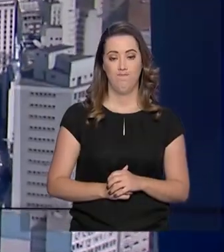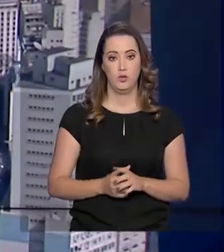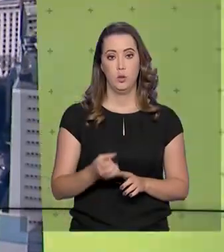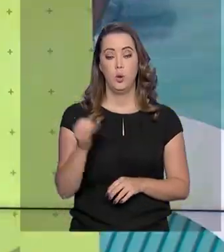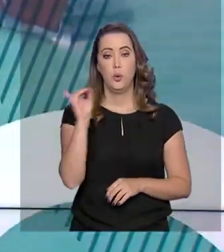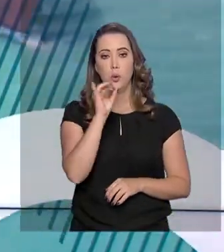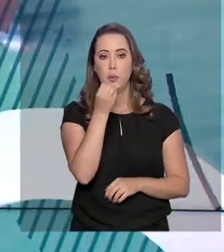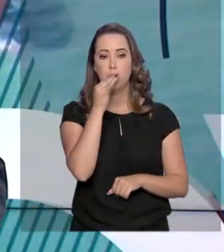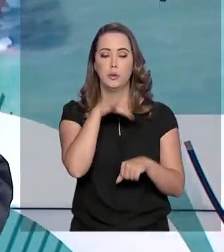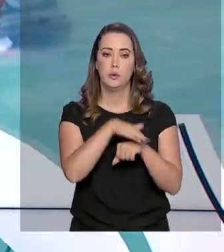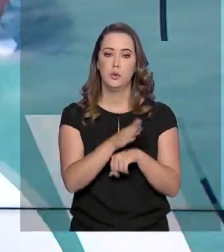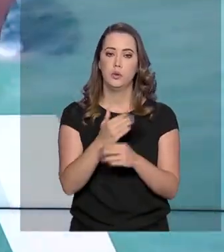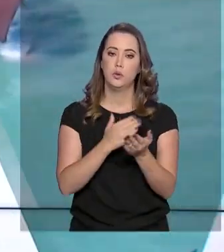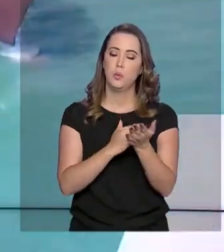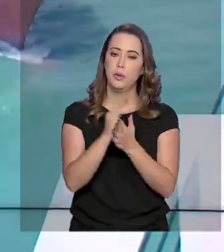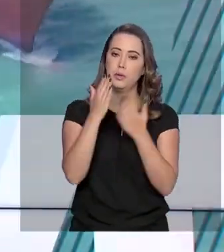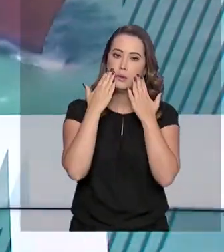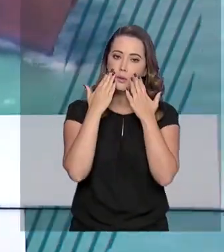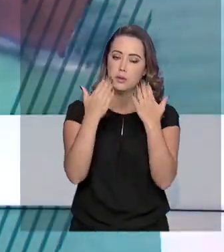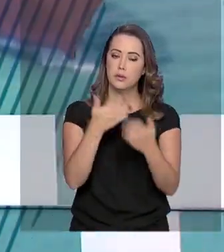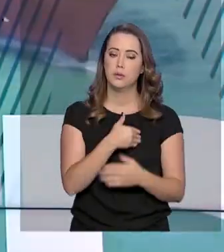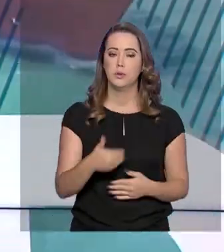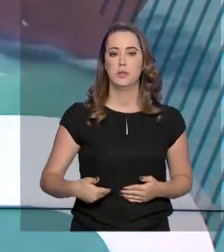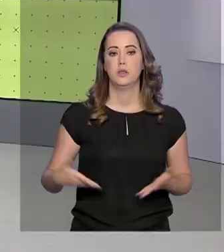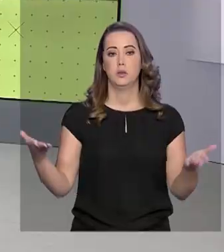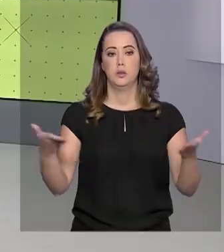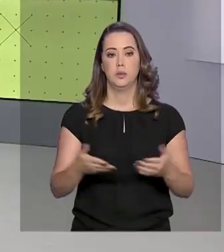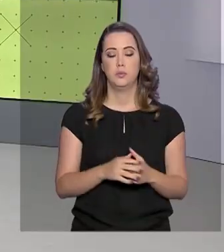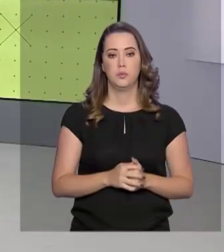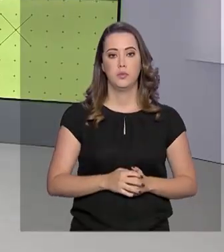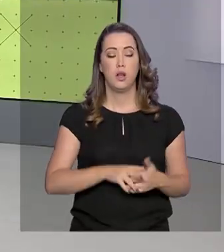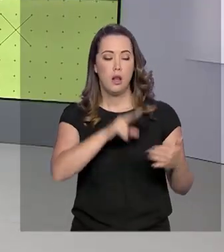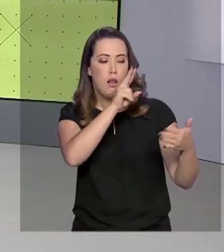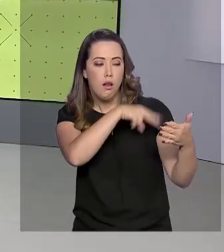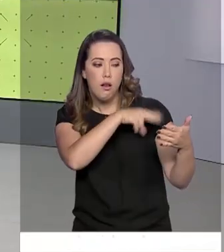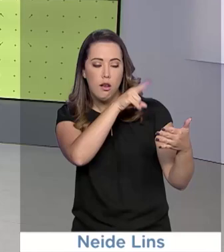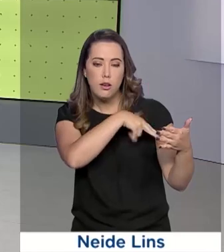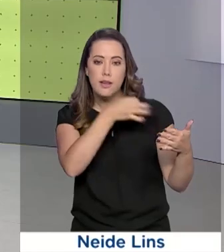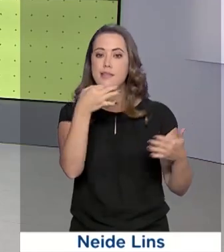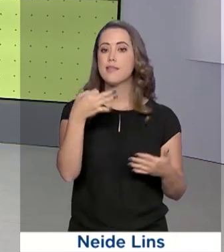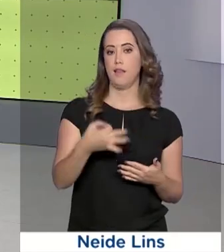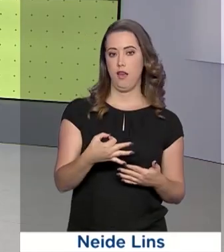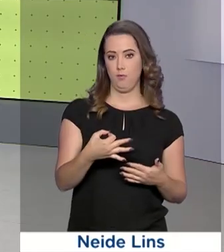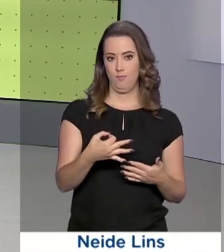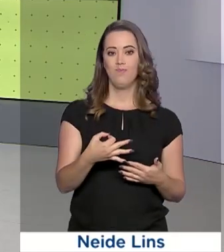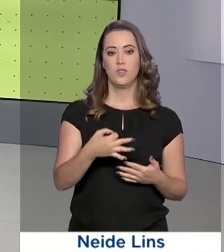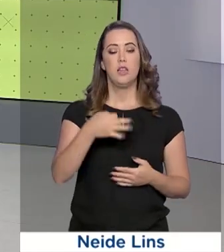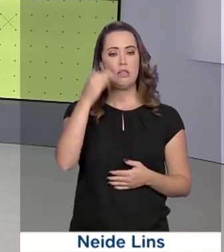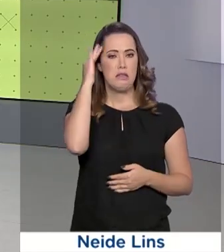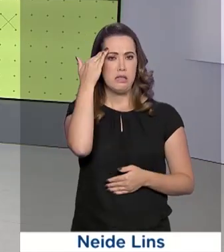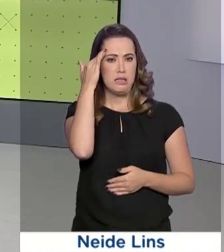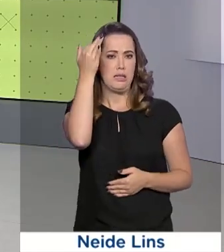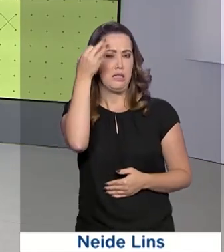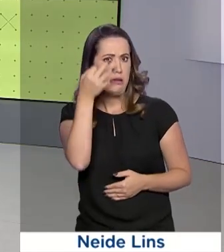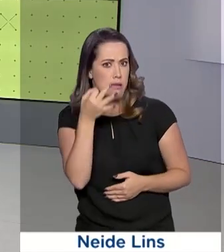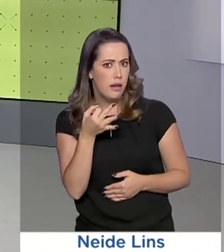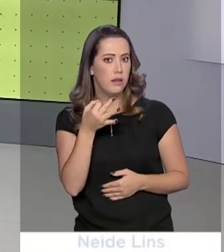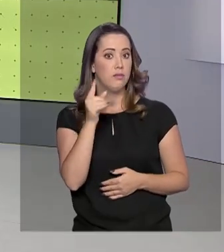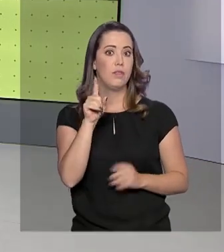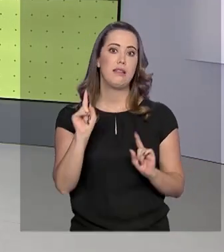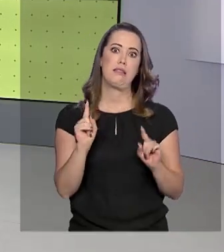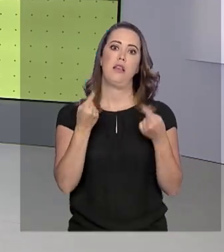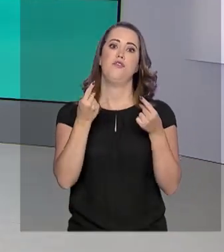Olá, boa noite. Está começando o governo agora. Ler de maneira fluente e compreender o conteúdo lido são